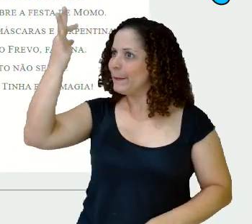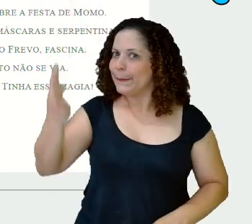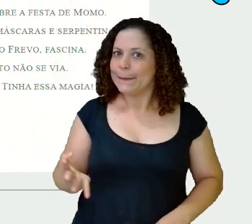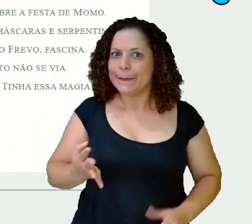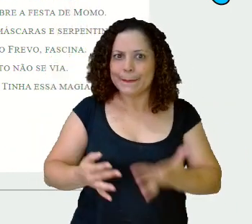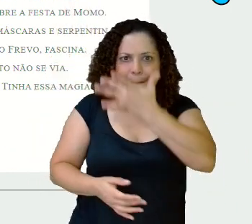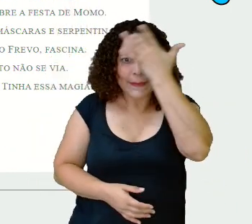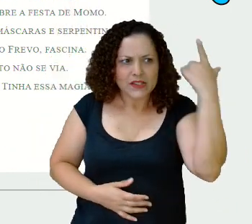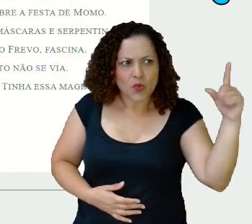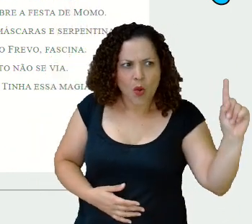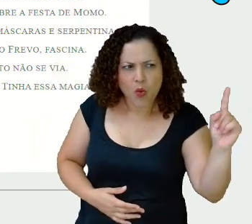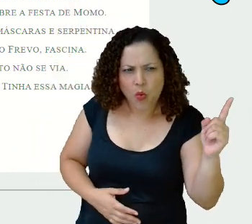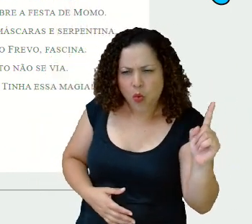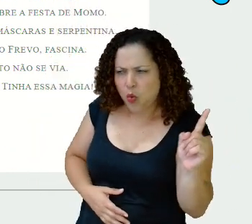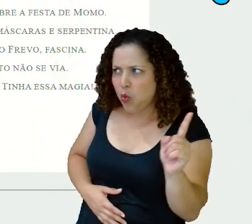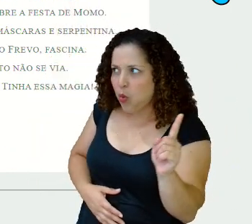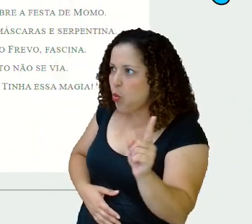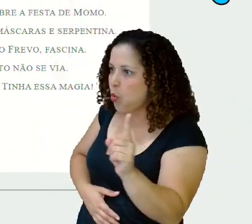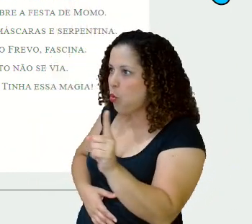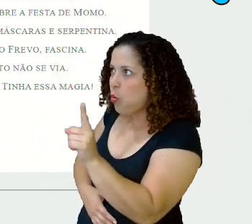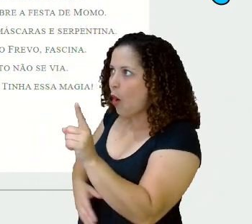e levou!